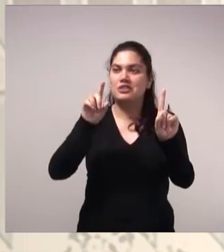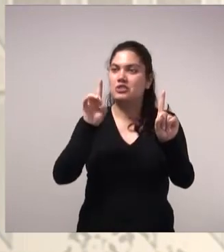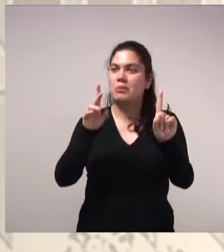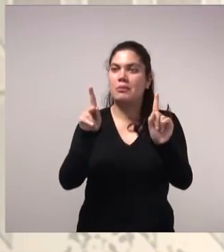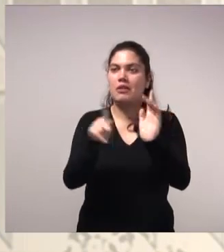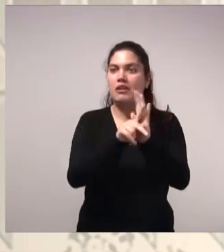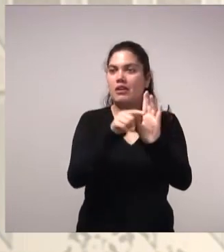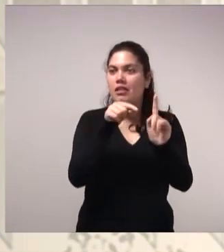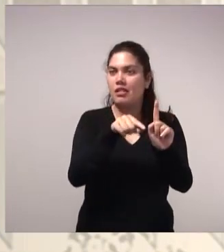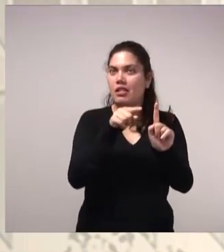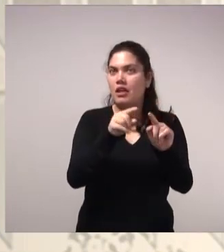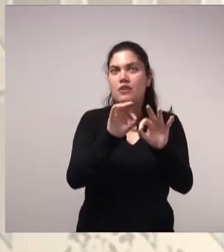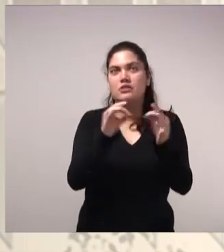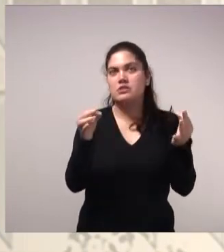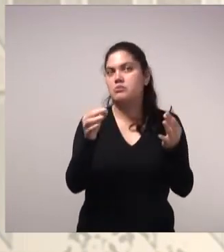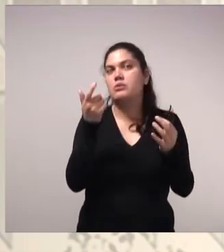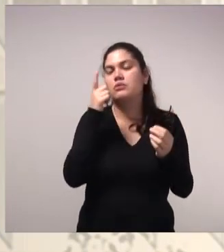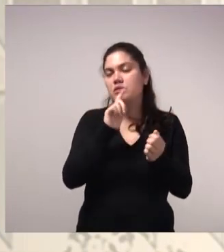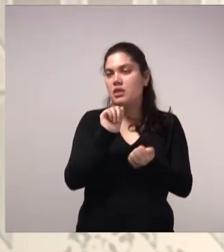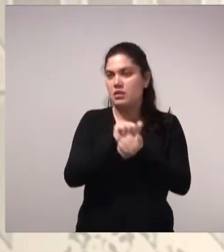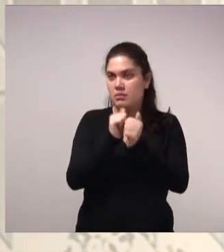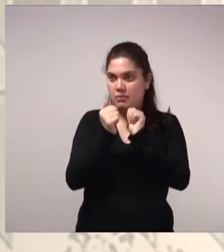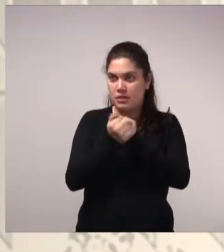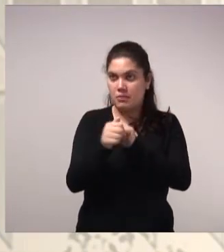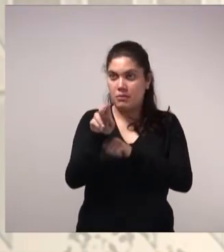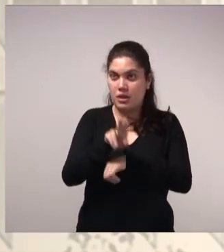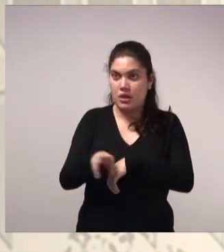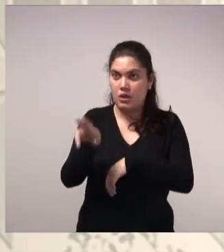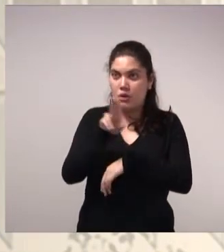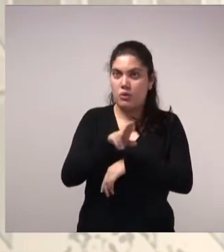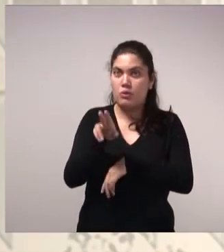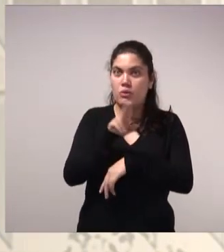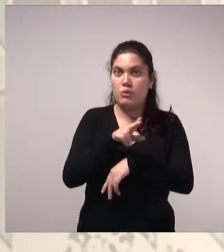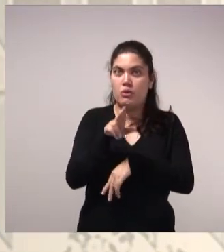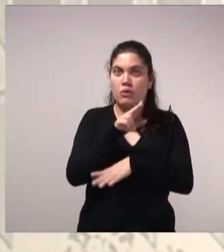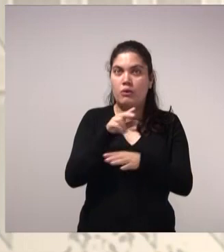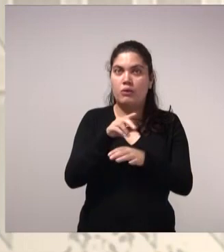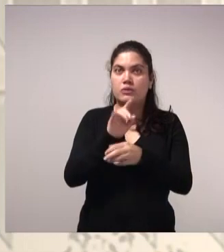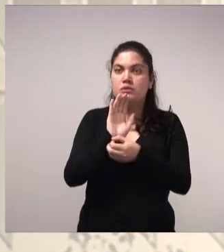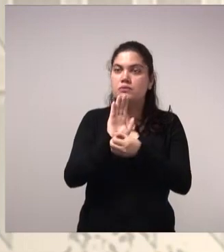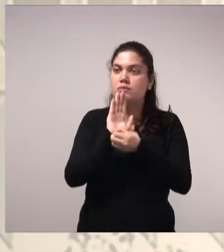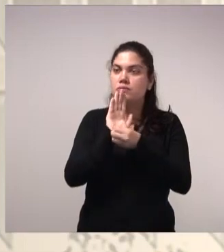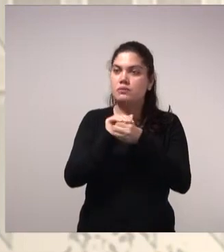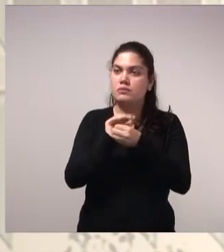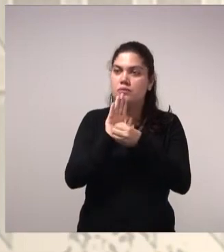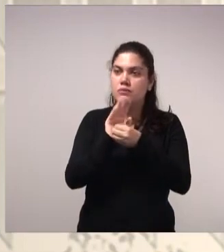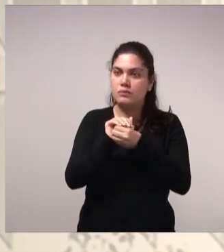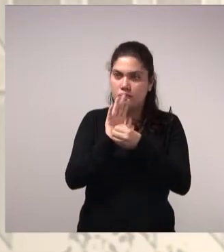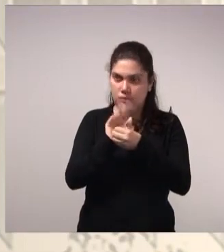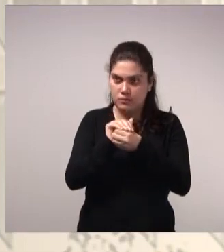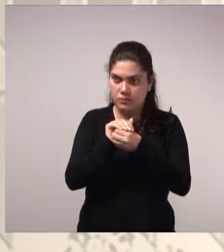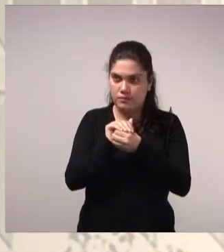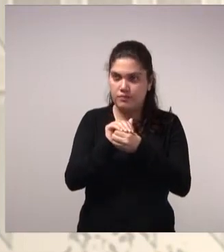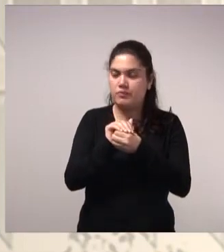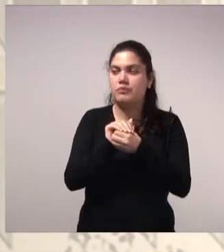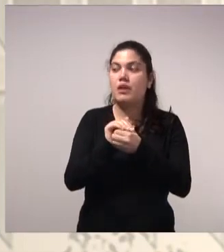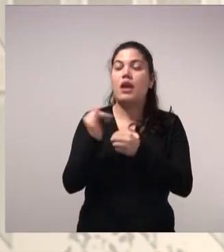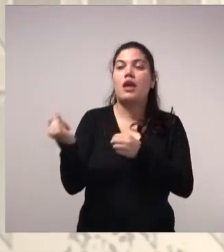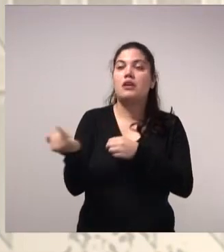simples de estar adaptando ao uso em descargas sanitárias dessa forma. É importante também